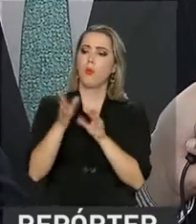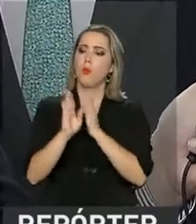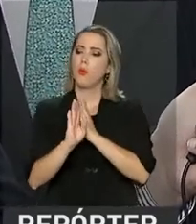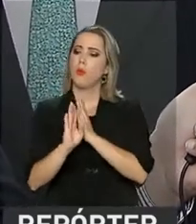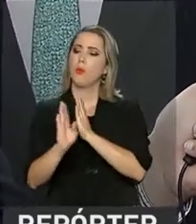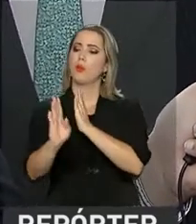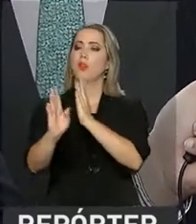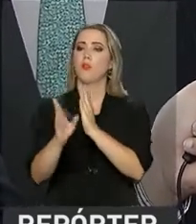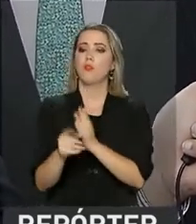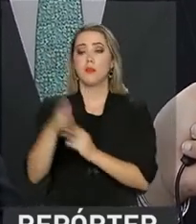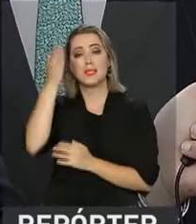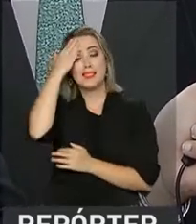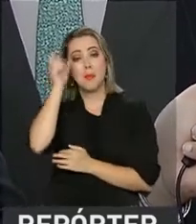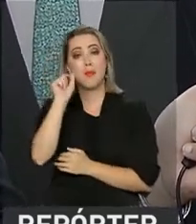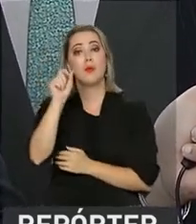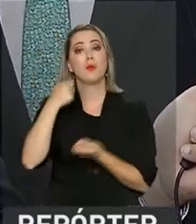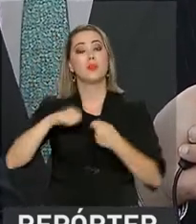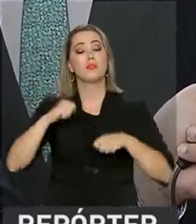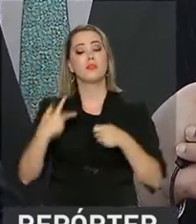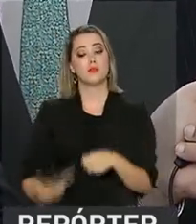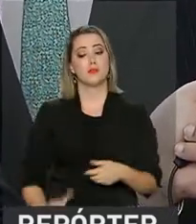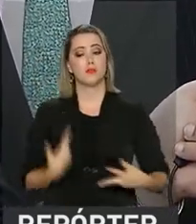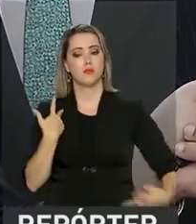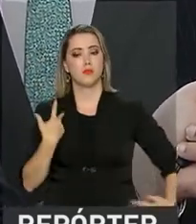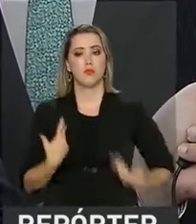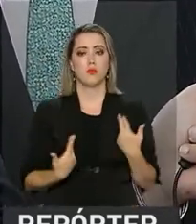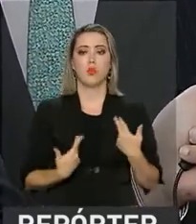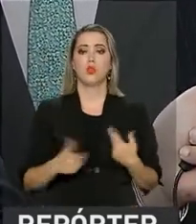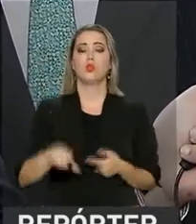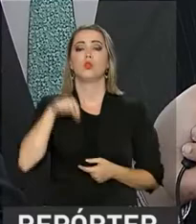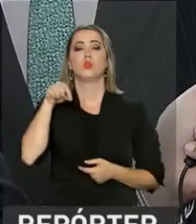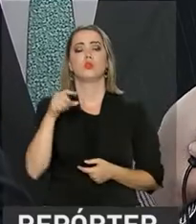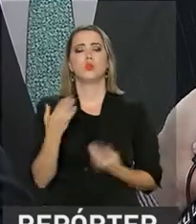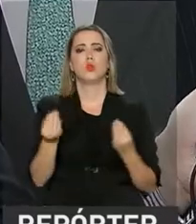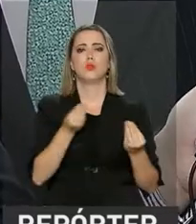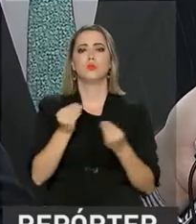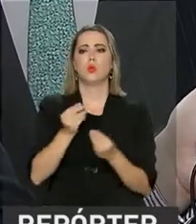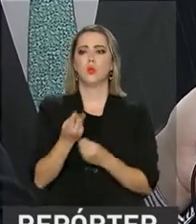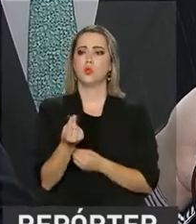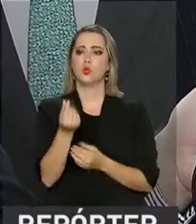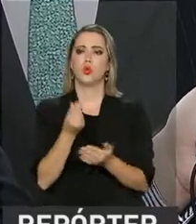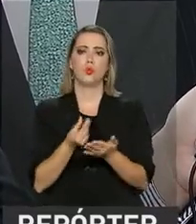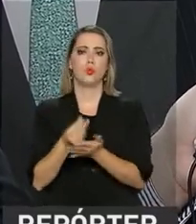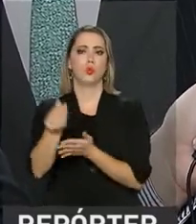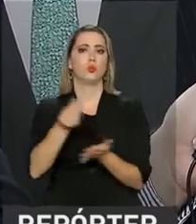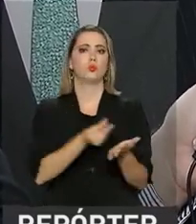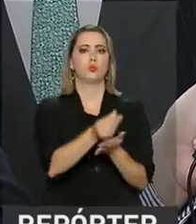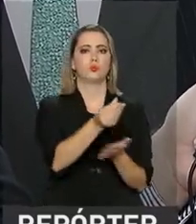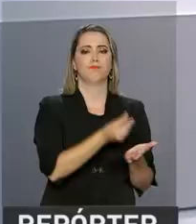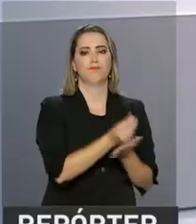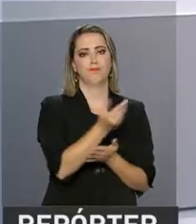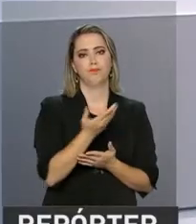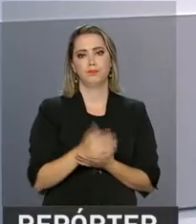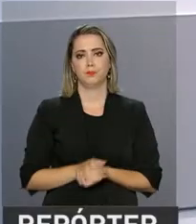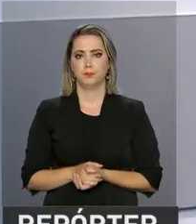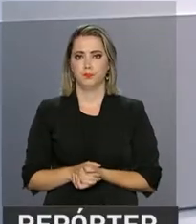fila para que nós possamos, então, definir um critério de distribuição dos recursos disponíveis para o mutirão.